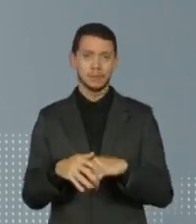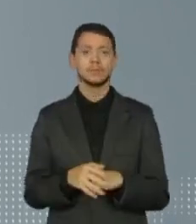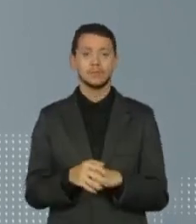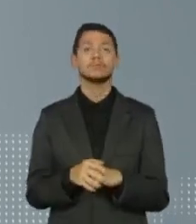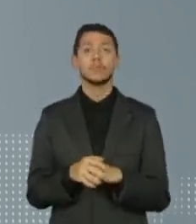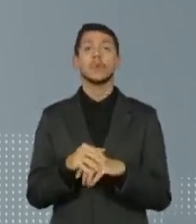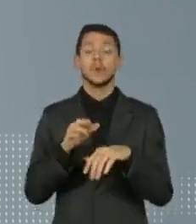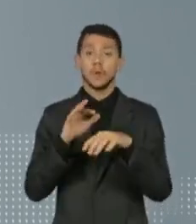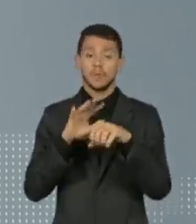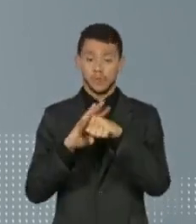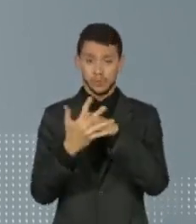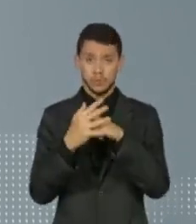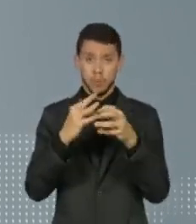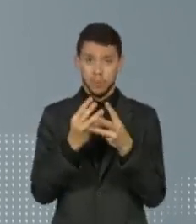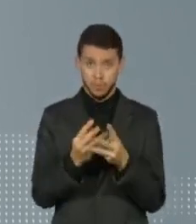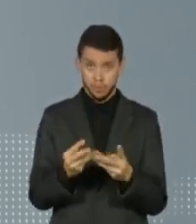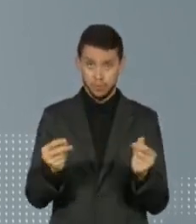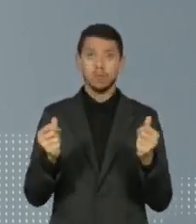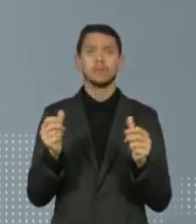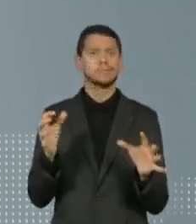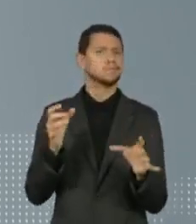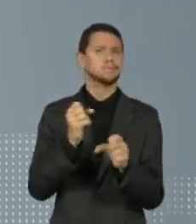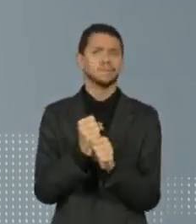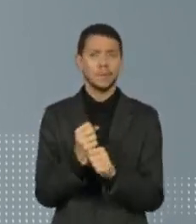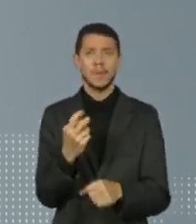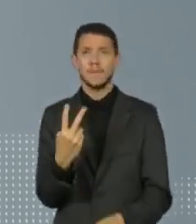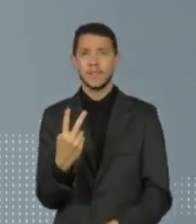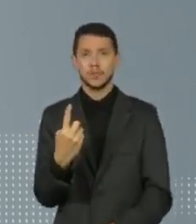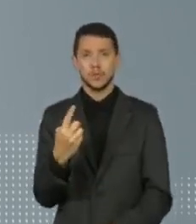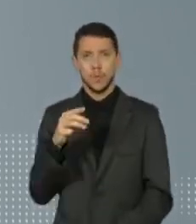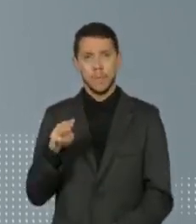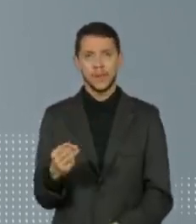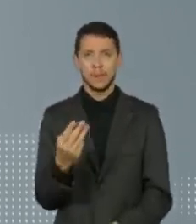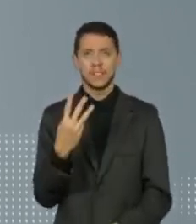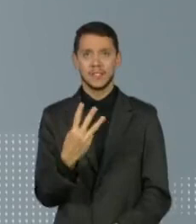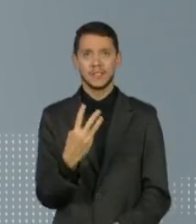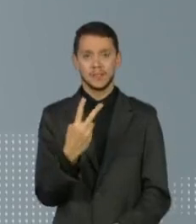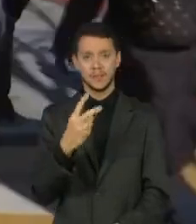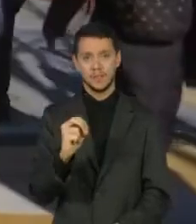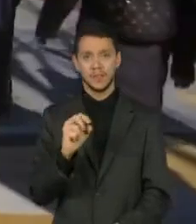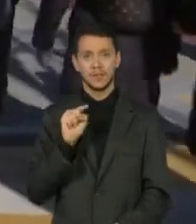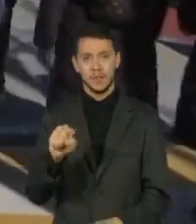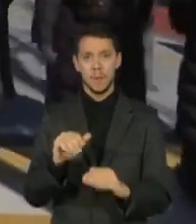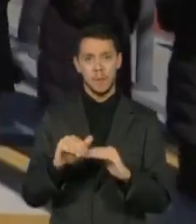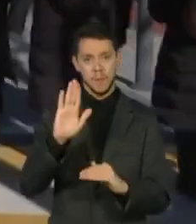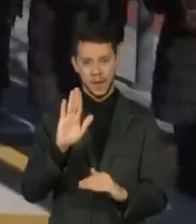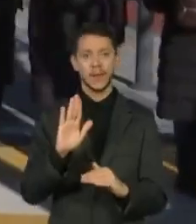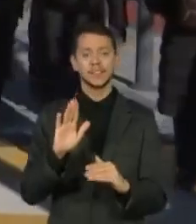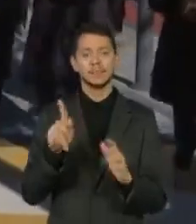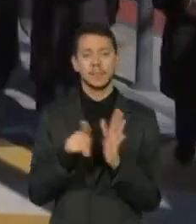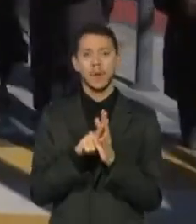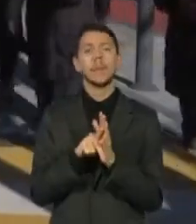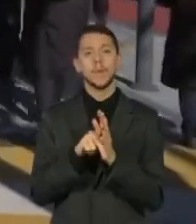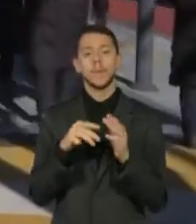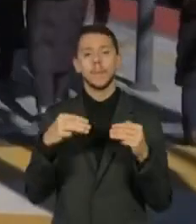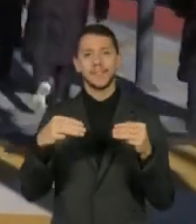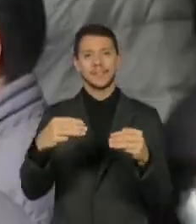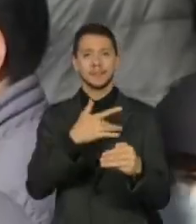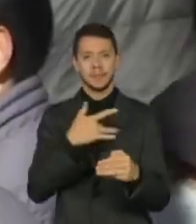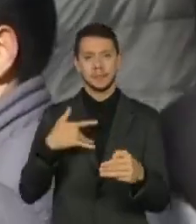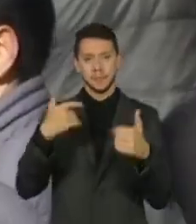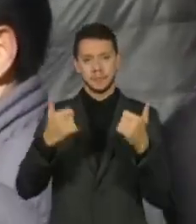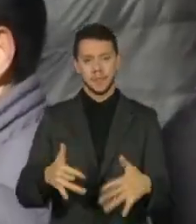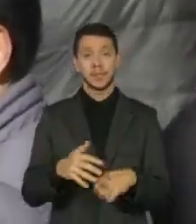somam mais de 21 milhões e 320 mil, segundo o Ministério da Saúde. No exterior, o movimento é